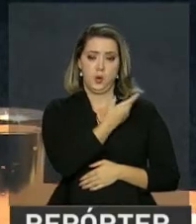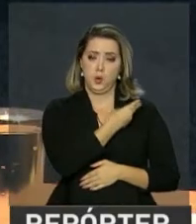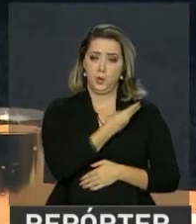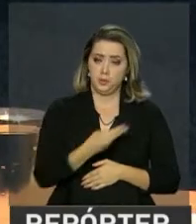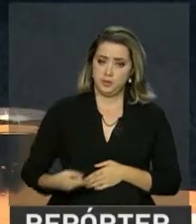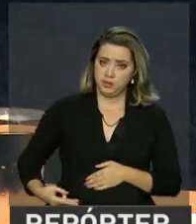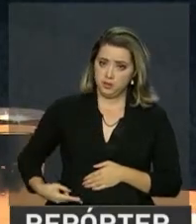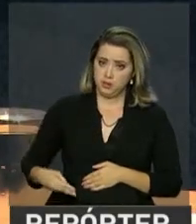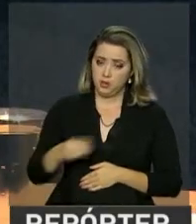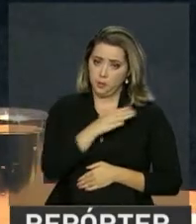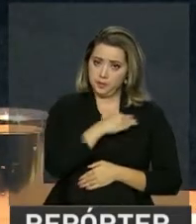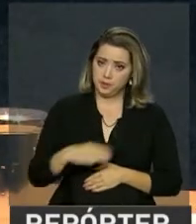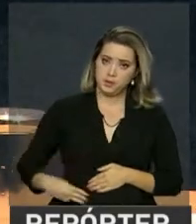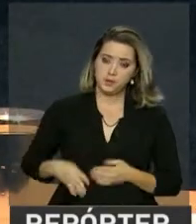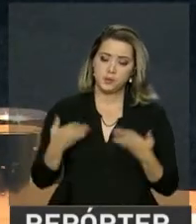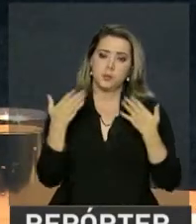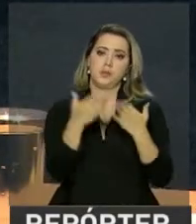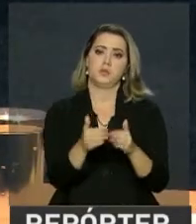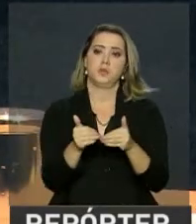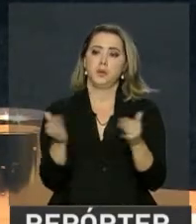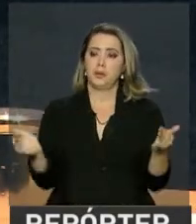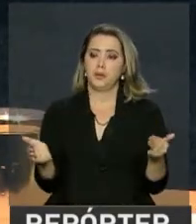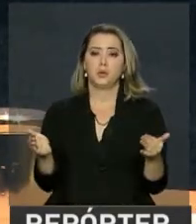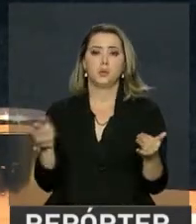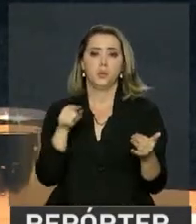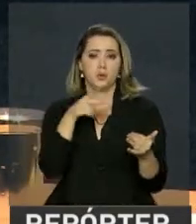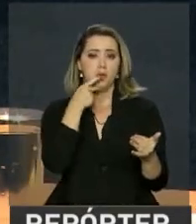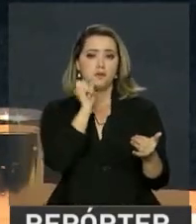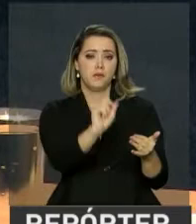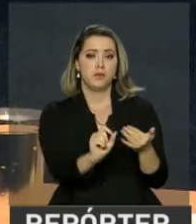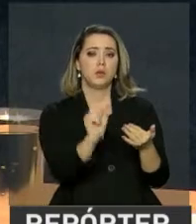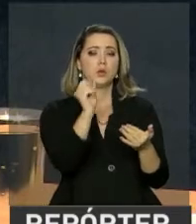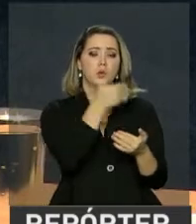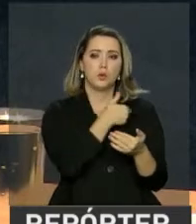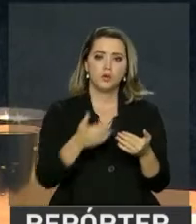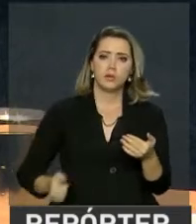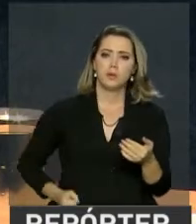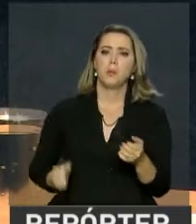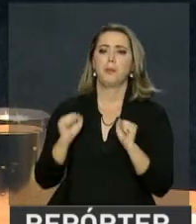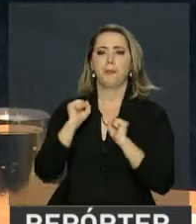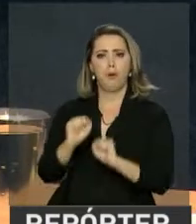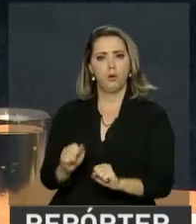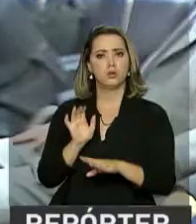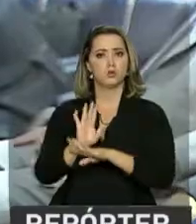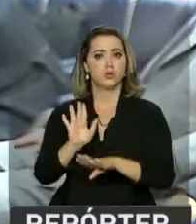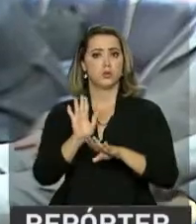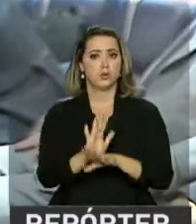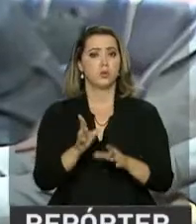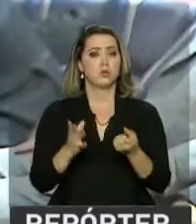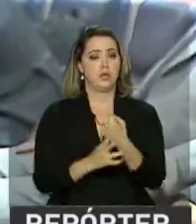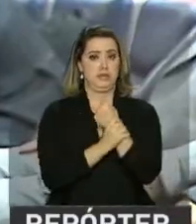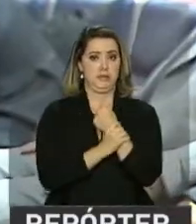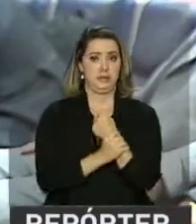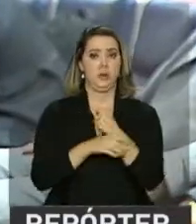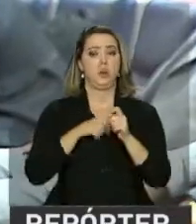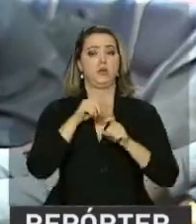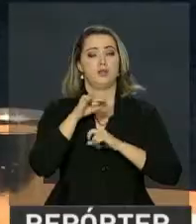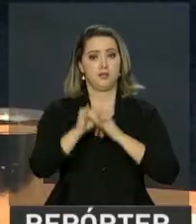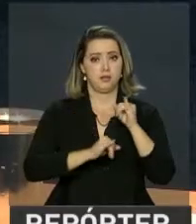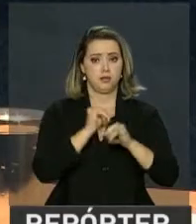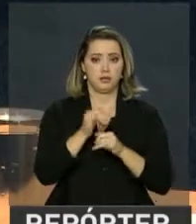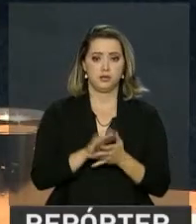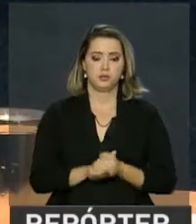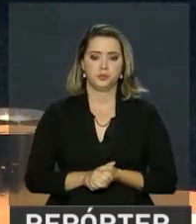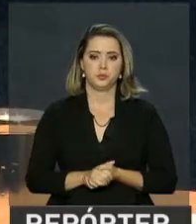Kassab participou da abertura do evento. Segundo Kassab, o governo pode contribuir para soluções de segurança cibernética.